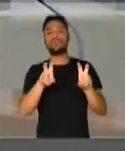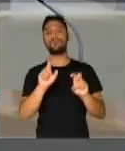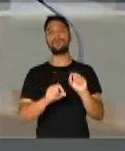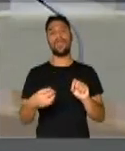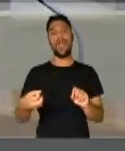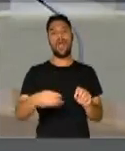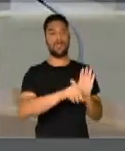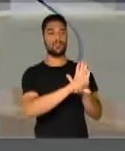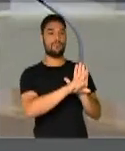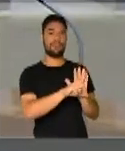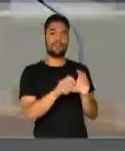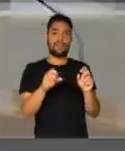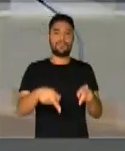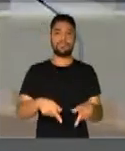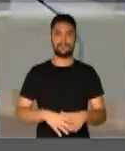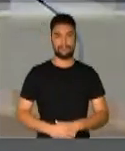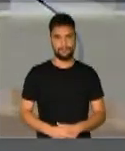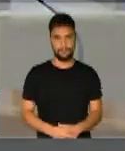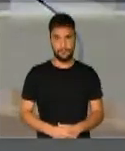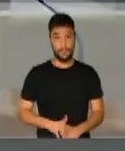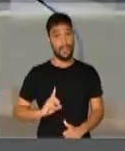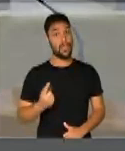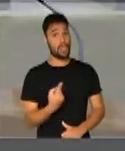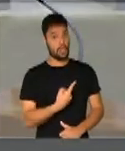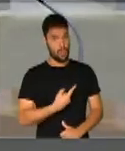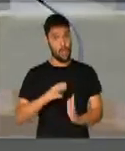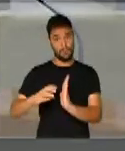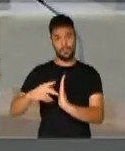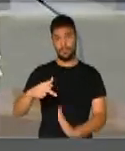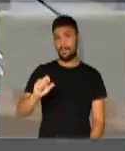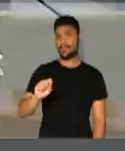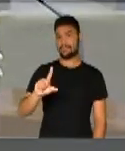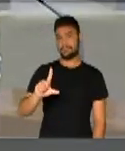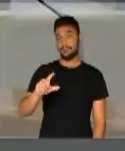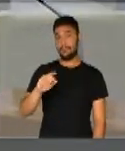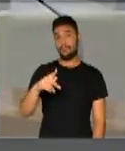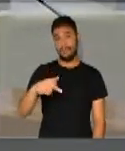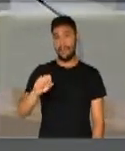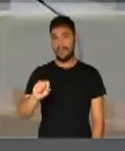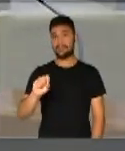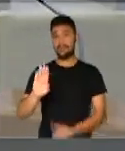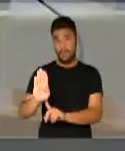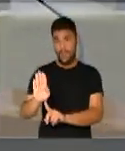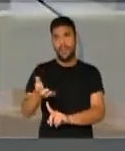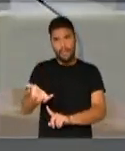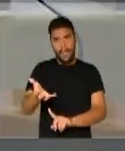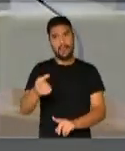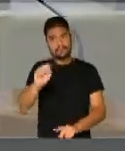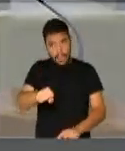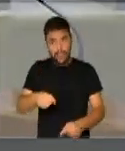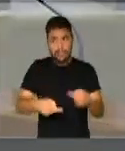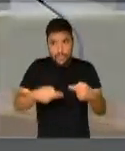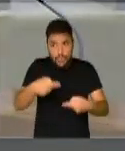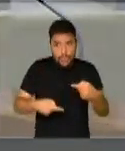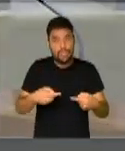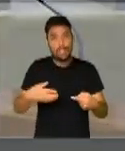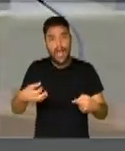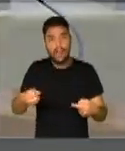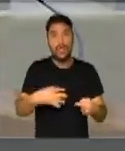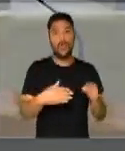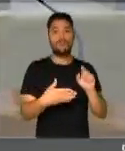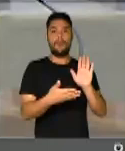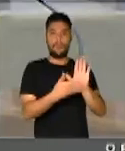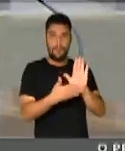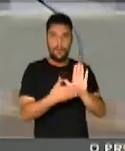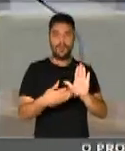reforma da Previdência e nós do PSB queremos discutir a reforma da Previdência, mas queremos discuti-la seriamente